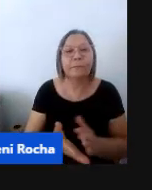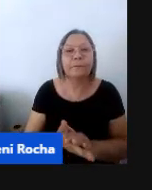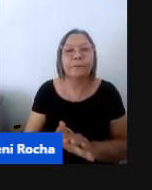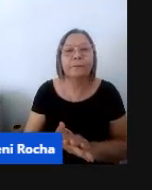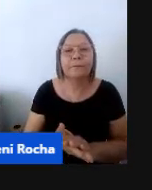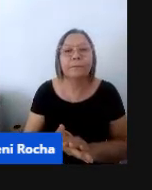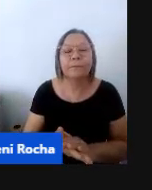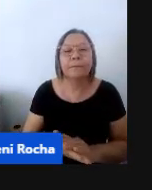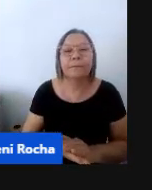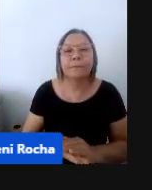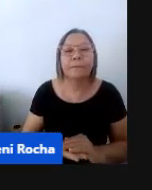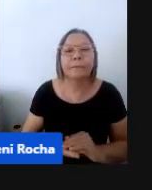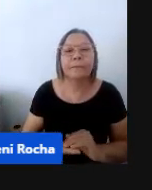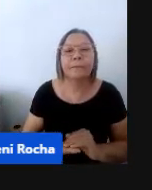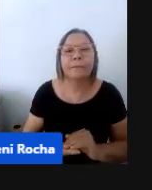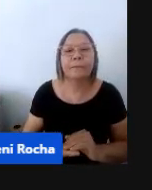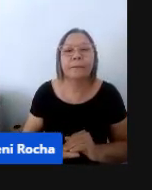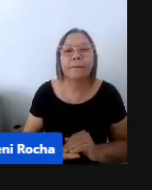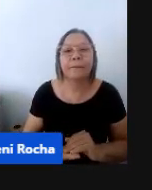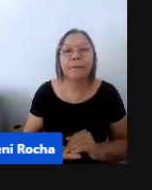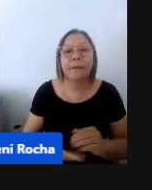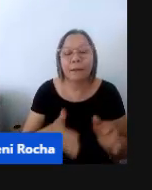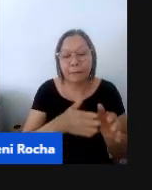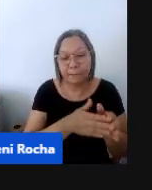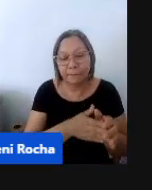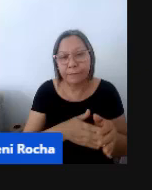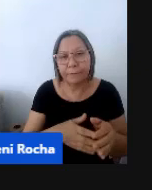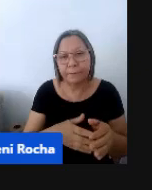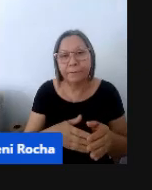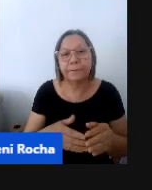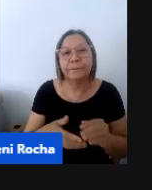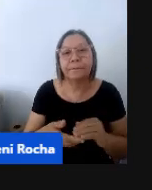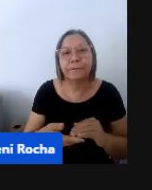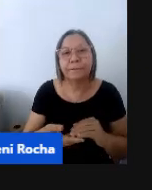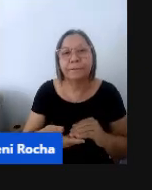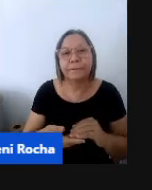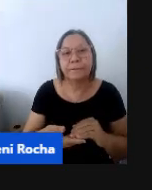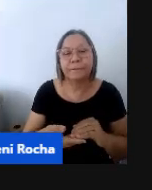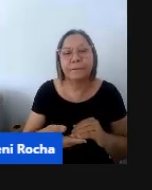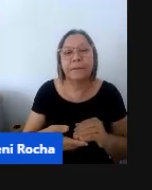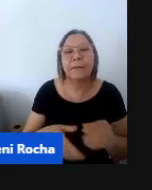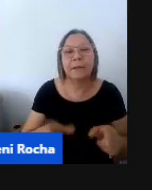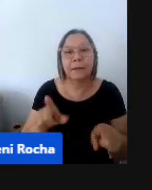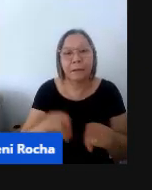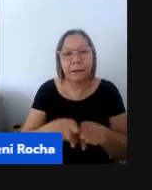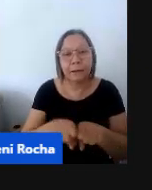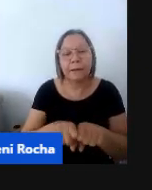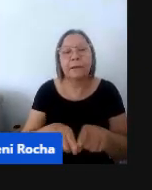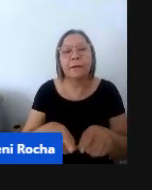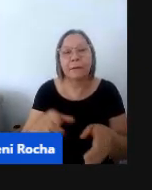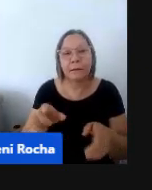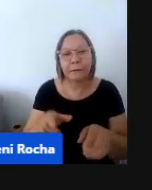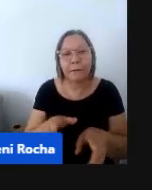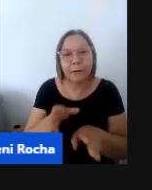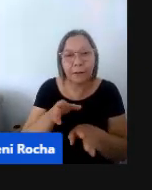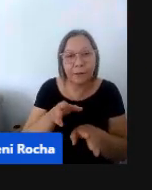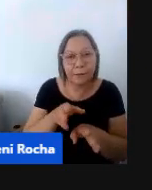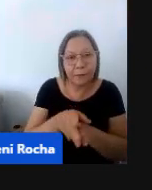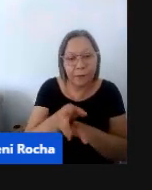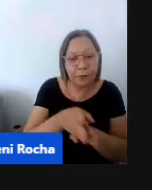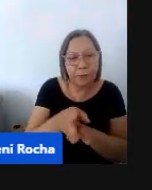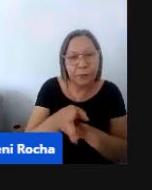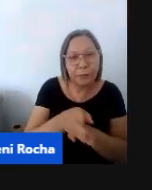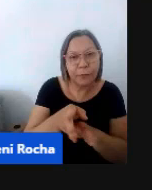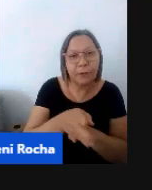e, né, em decorrência dela, a gente tem o nosso documento orientativo da rede, que se chama